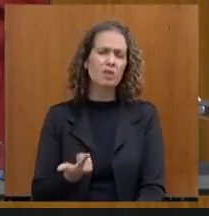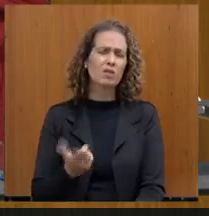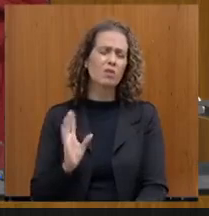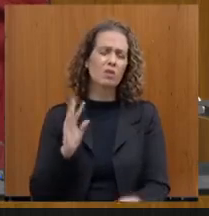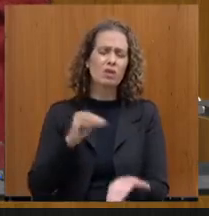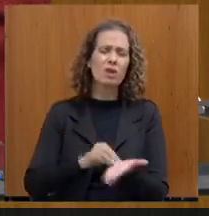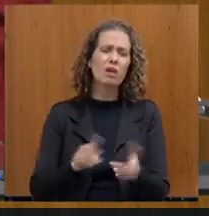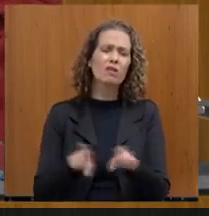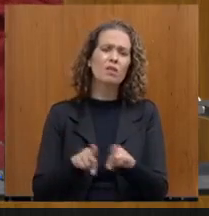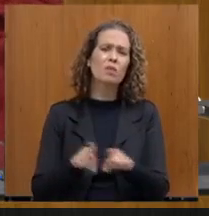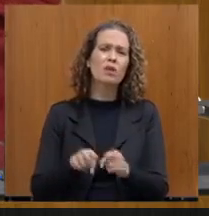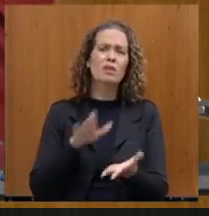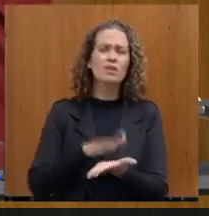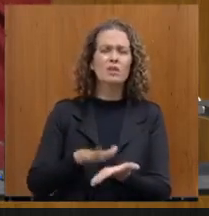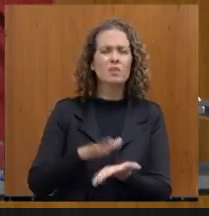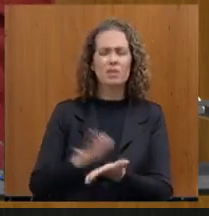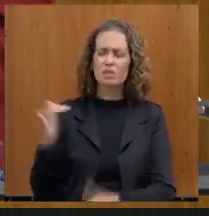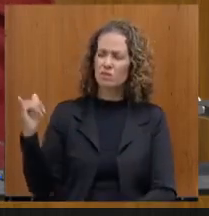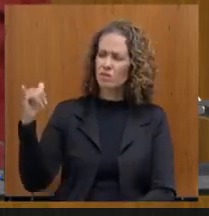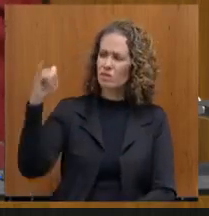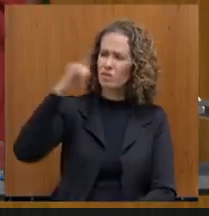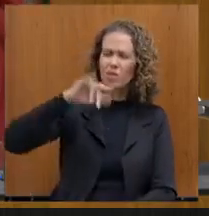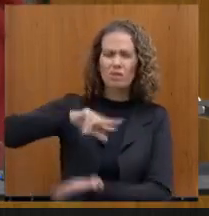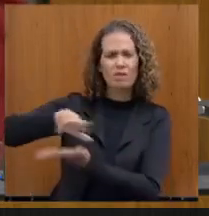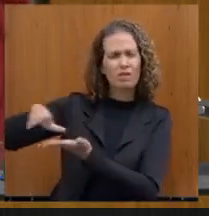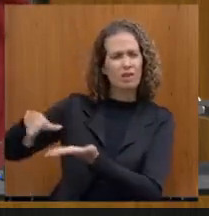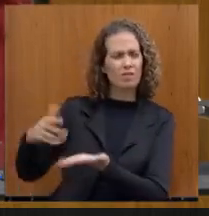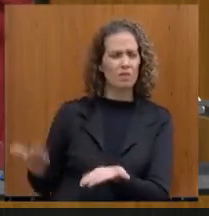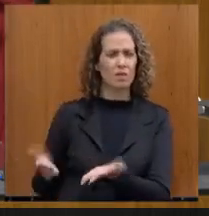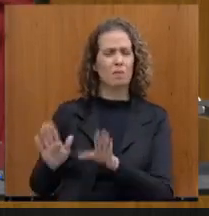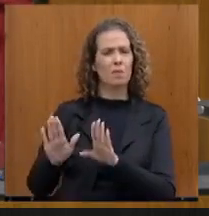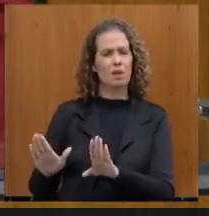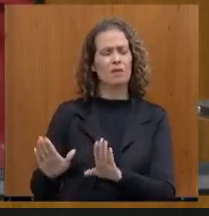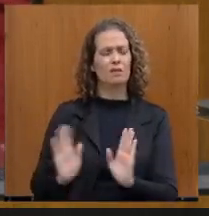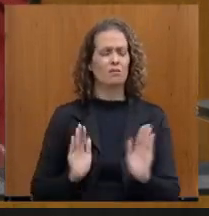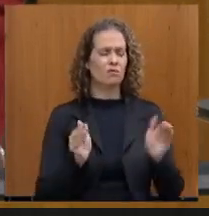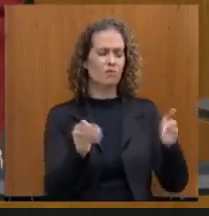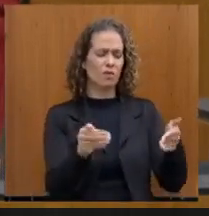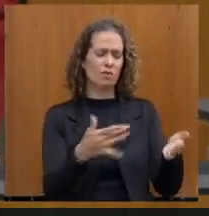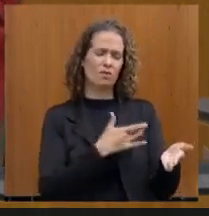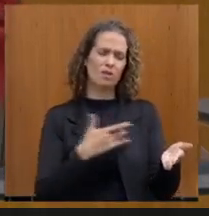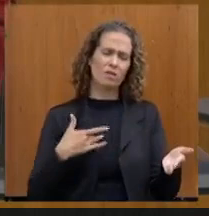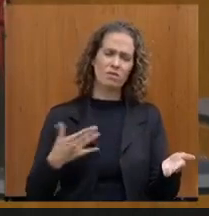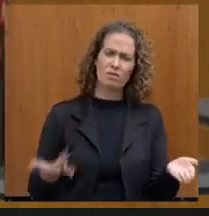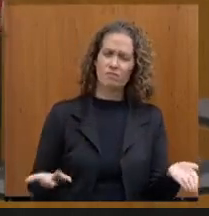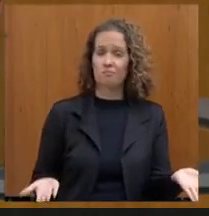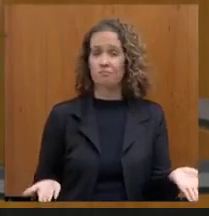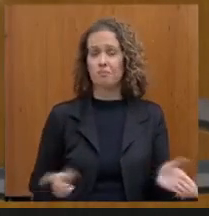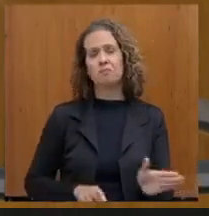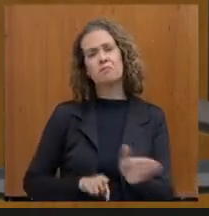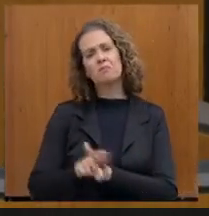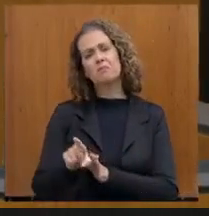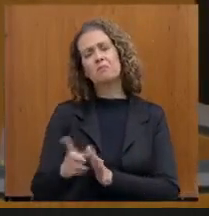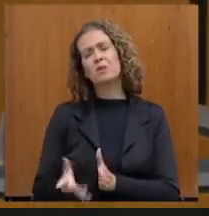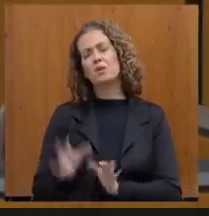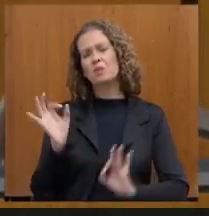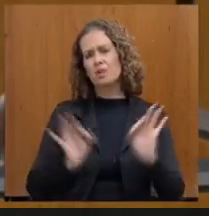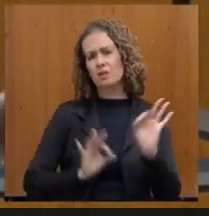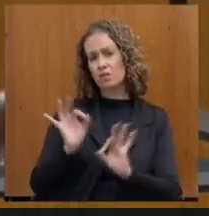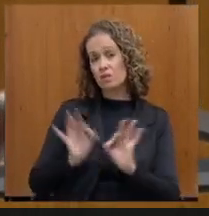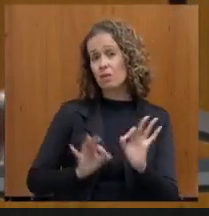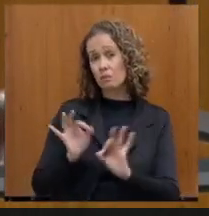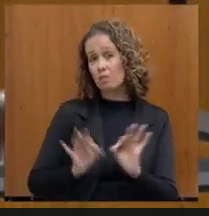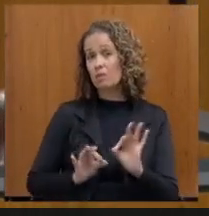despesas com aeronaves na área da saúde. Então, a primeira pergunta é essa, planejamento para o